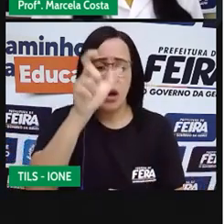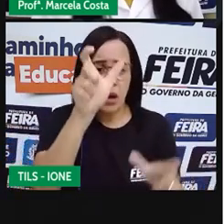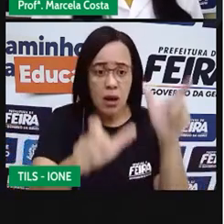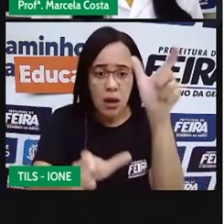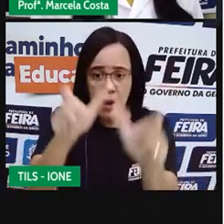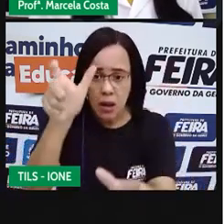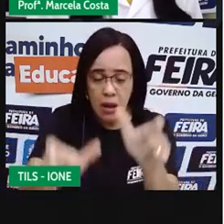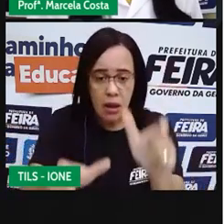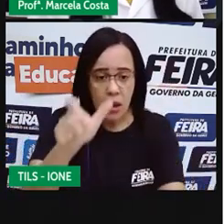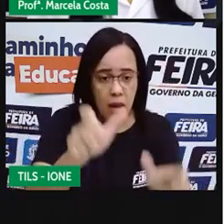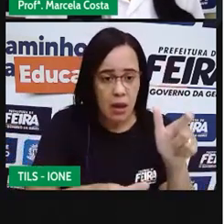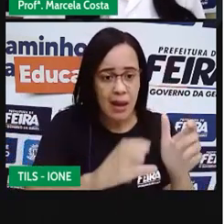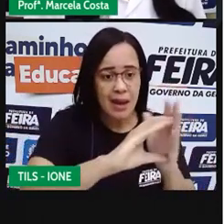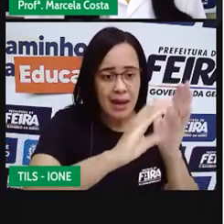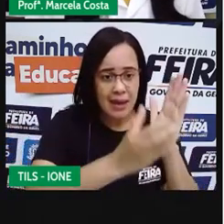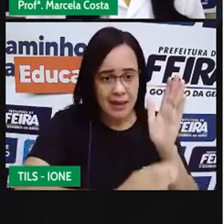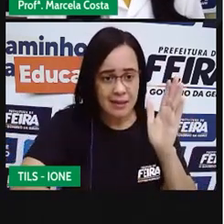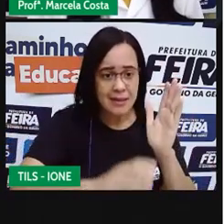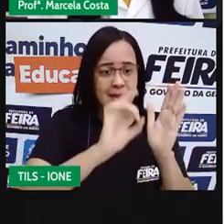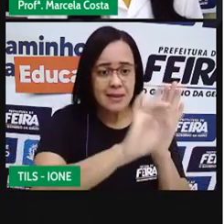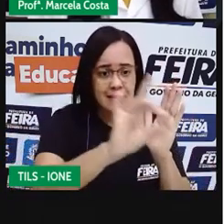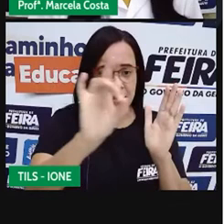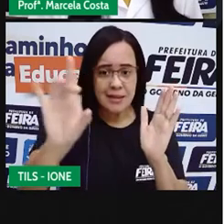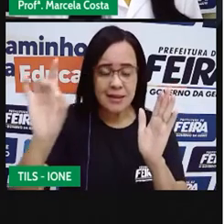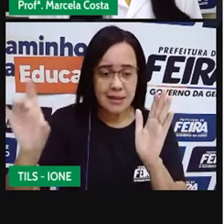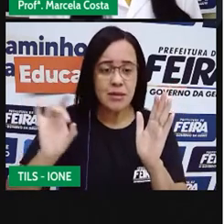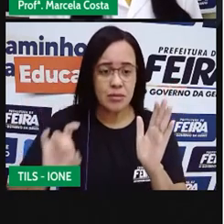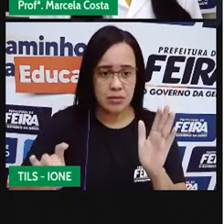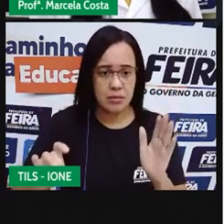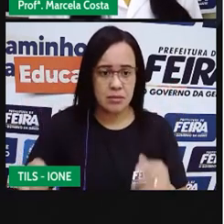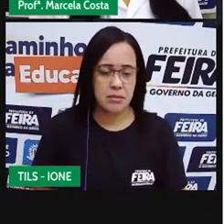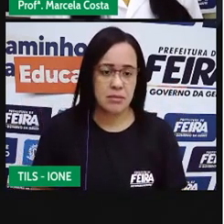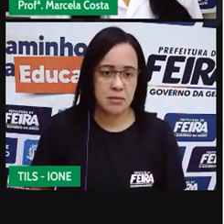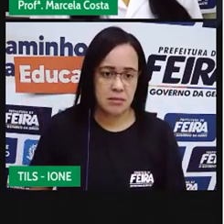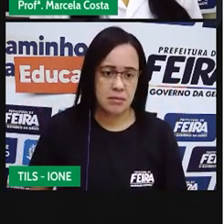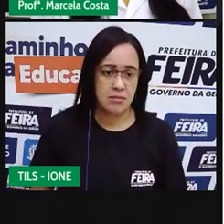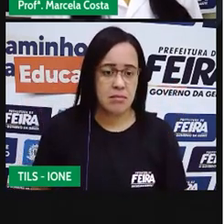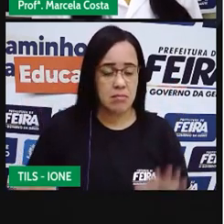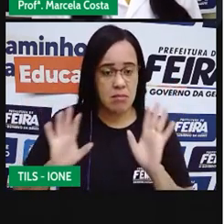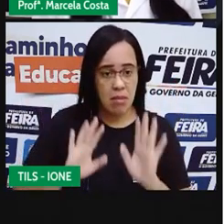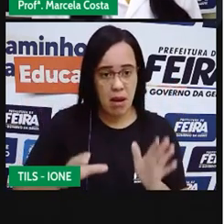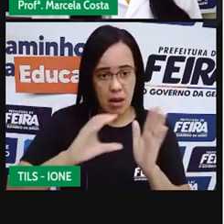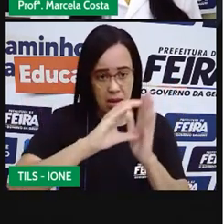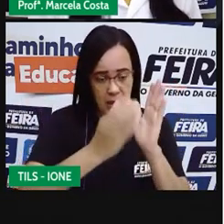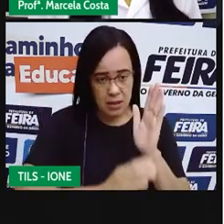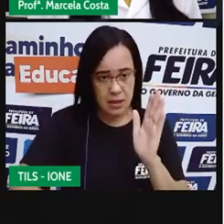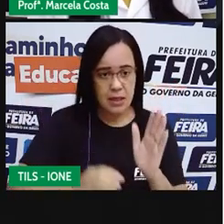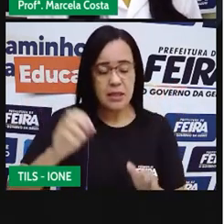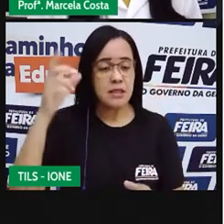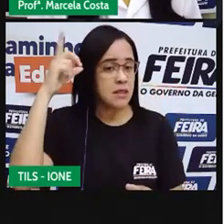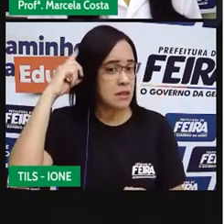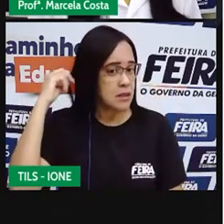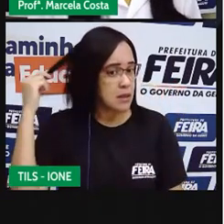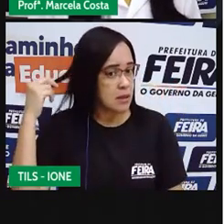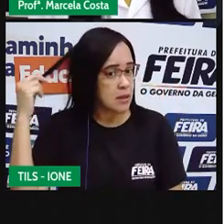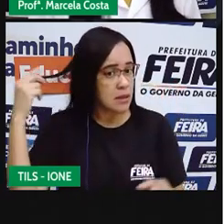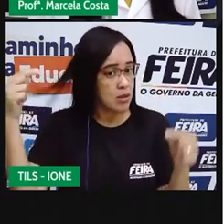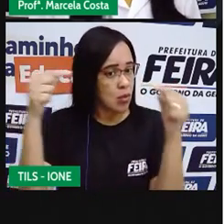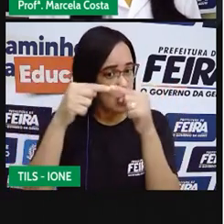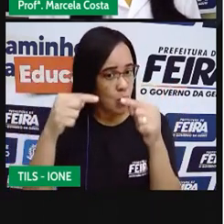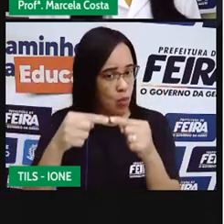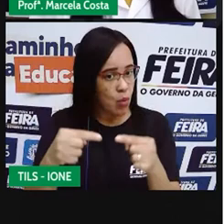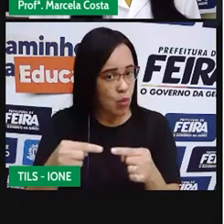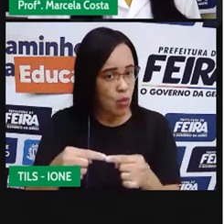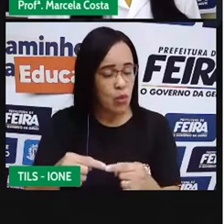deles. Para fazer esse agrupamento, a gente vai utilizar a característica do cabelo. Então, a gente vai